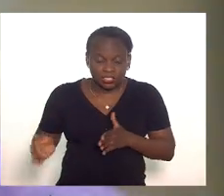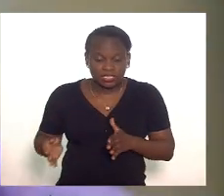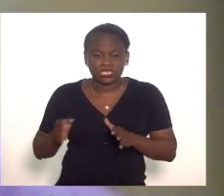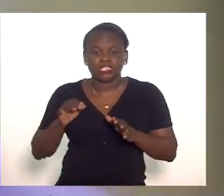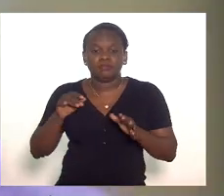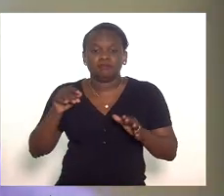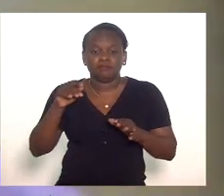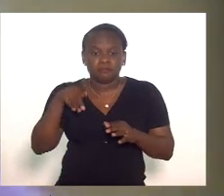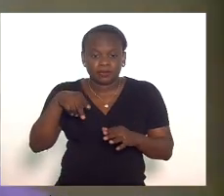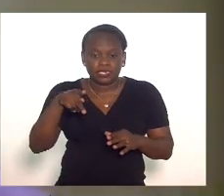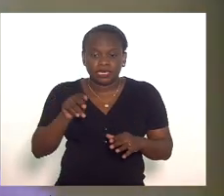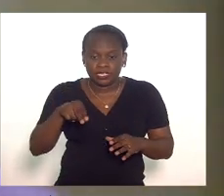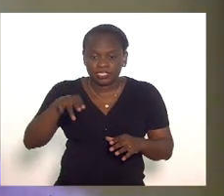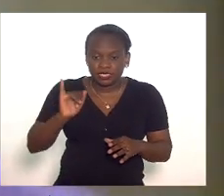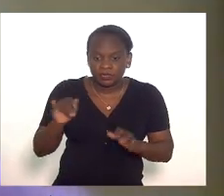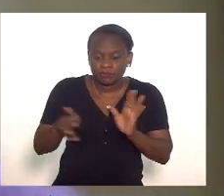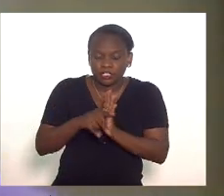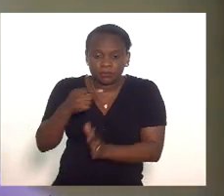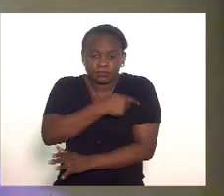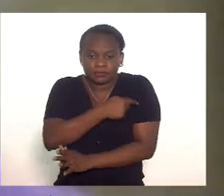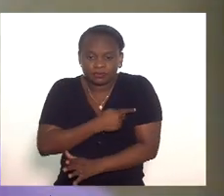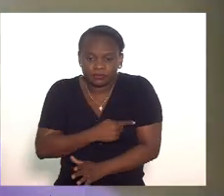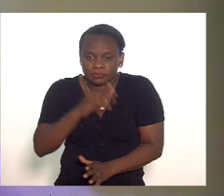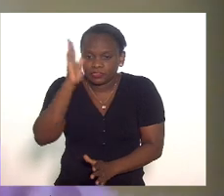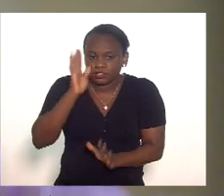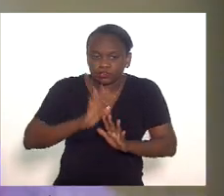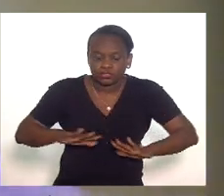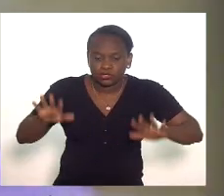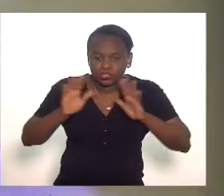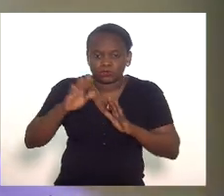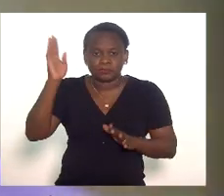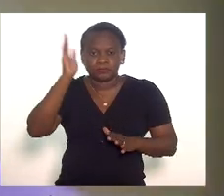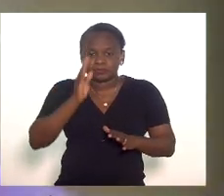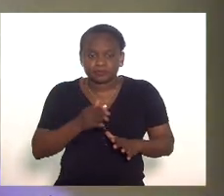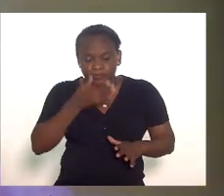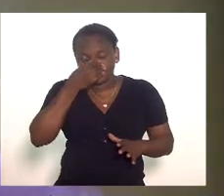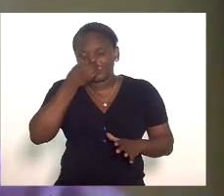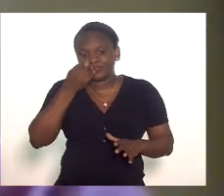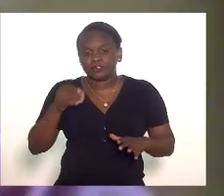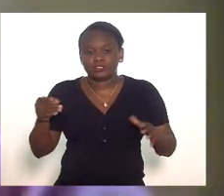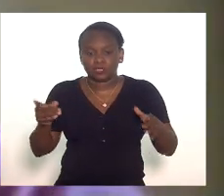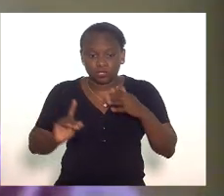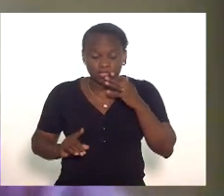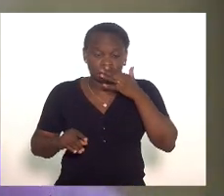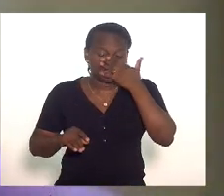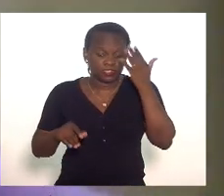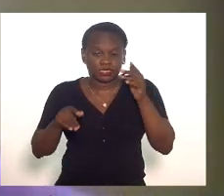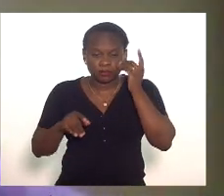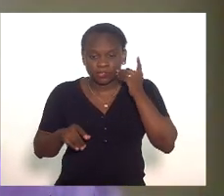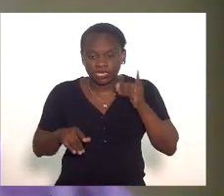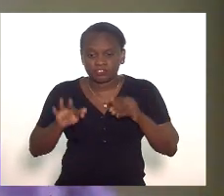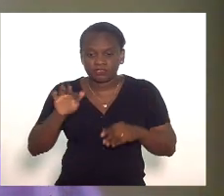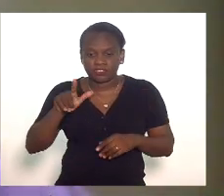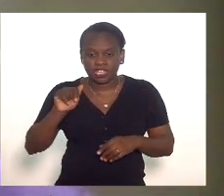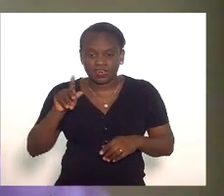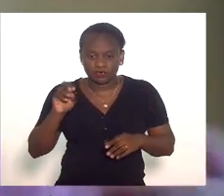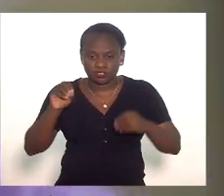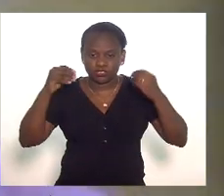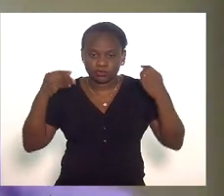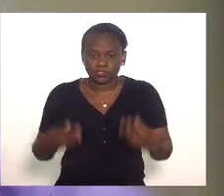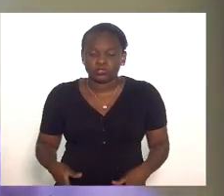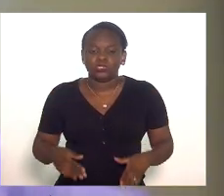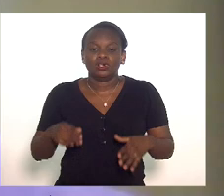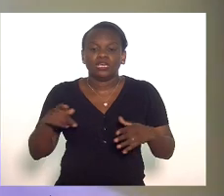plano nacional de imunização o Brasil refutou o Brasil ontem o deputado Flávio Serafini mencionou o Brasil